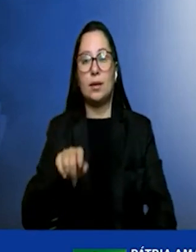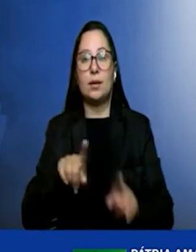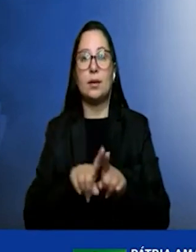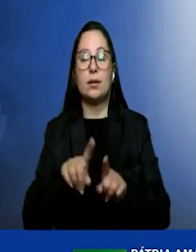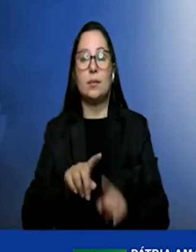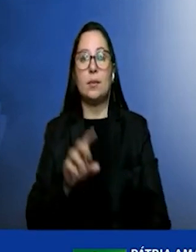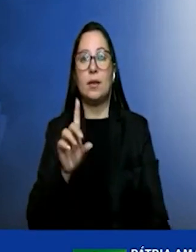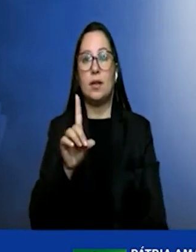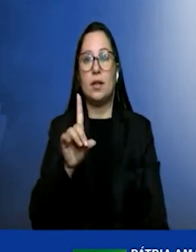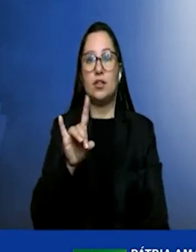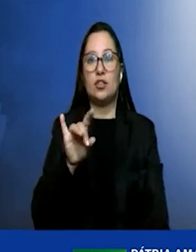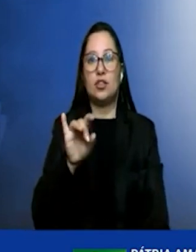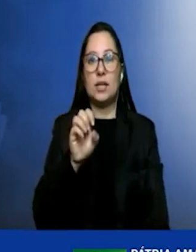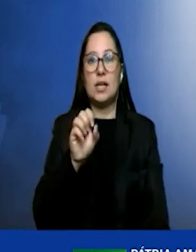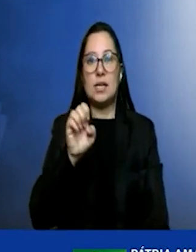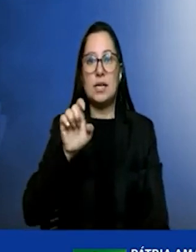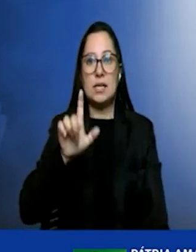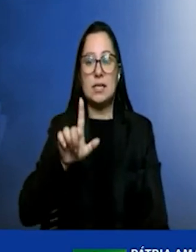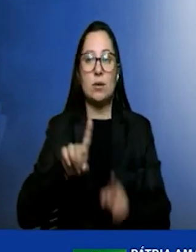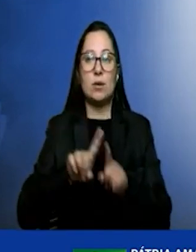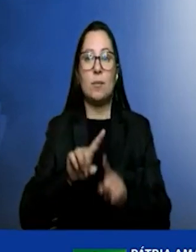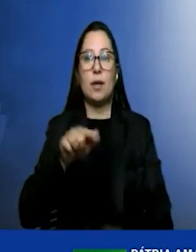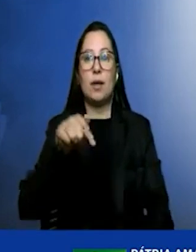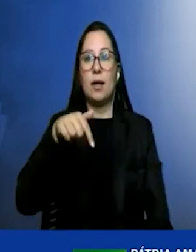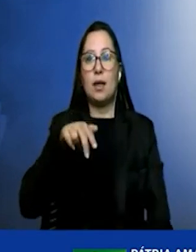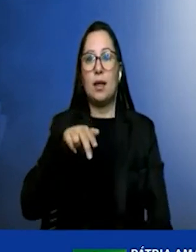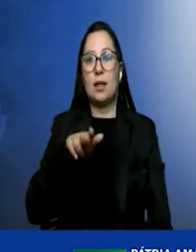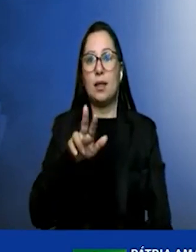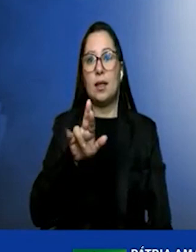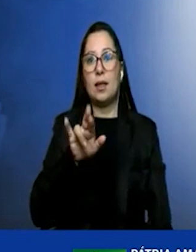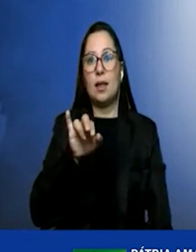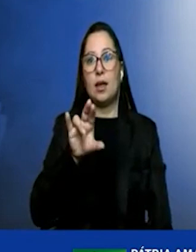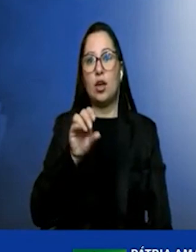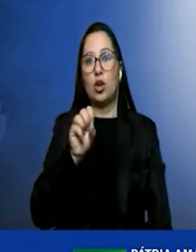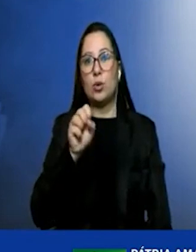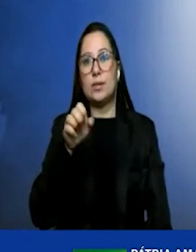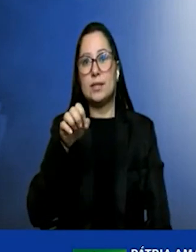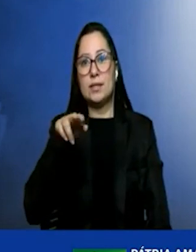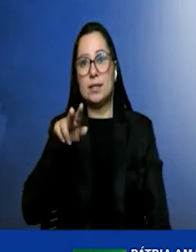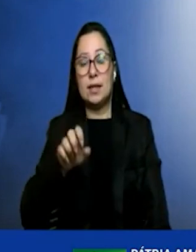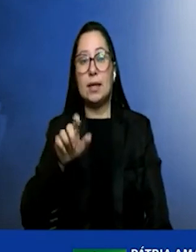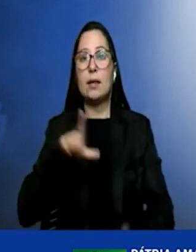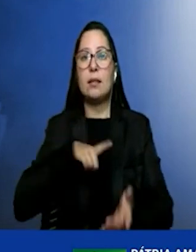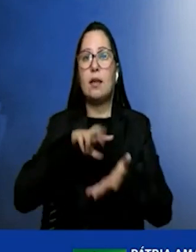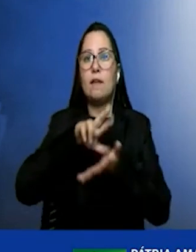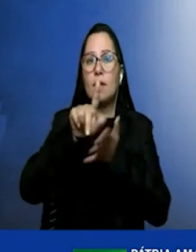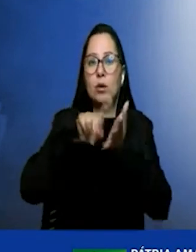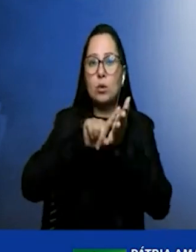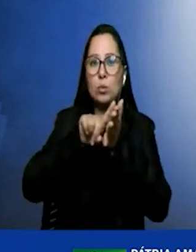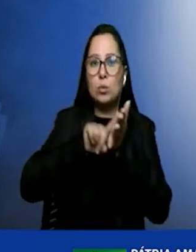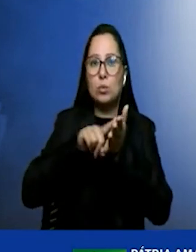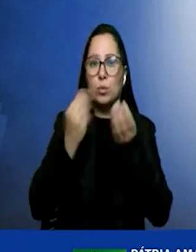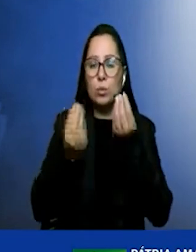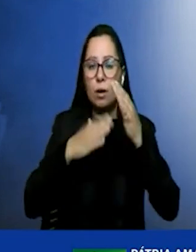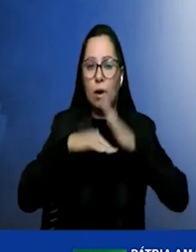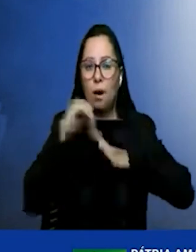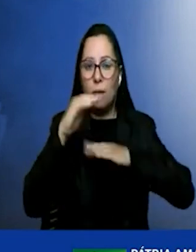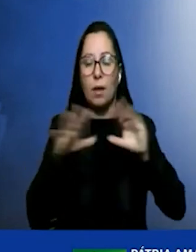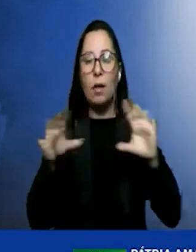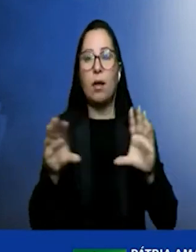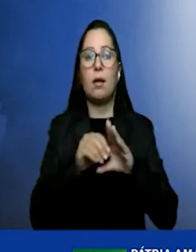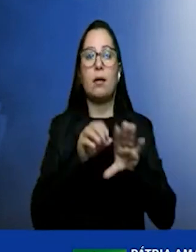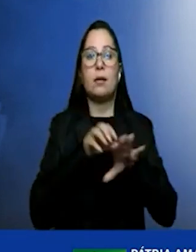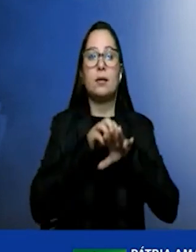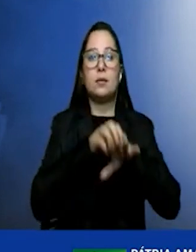pesquisas em desenvolvimento, projetos pilotos e escala de demonstração para aplicações no transporte, na aviação